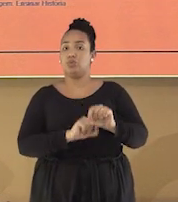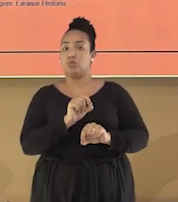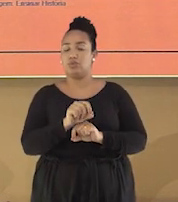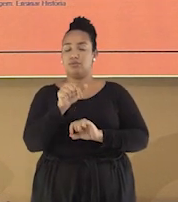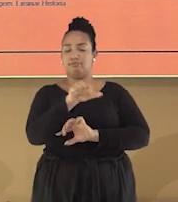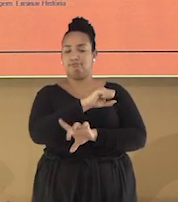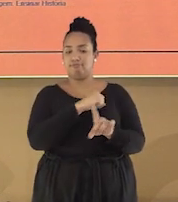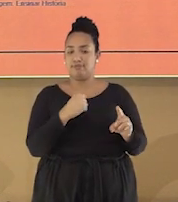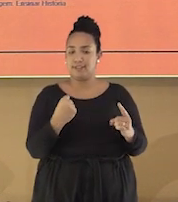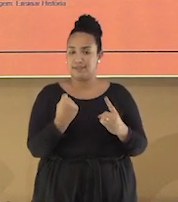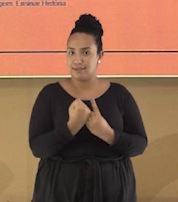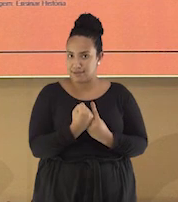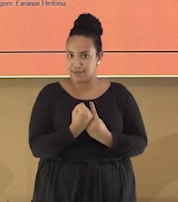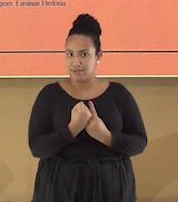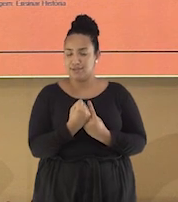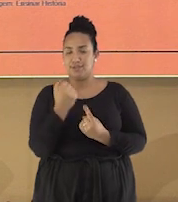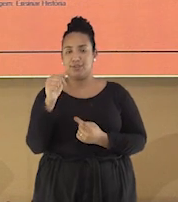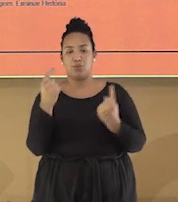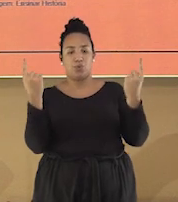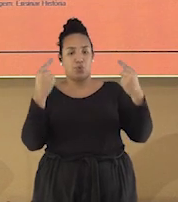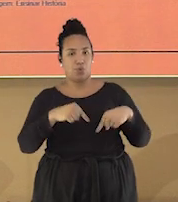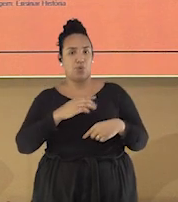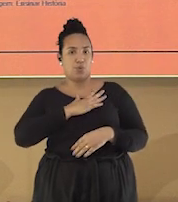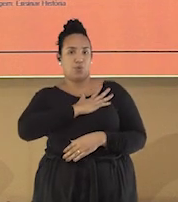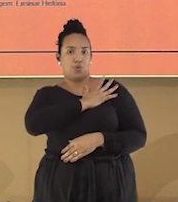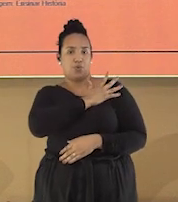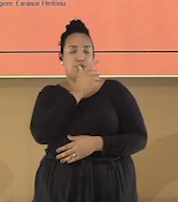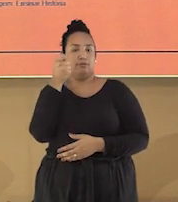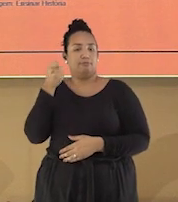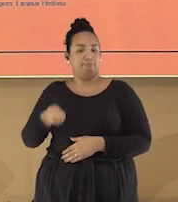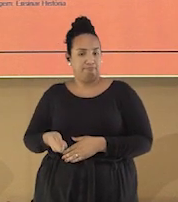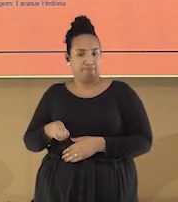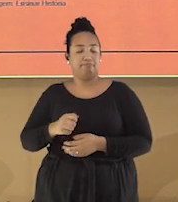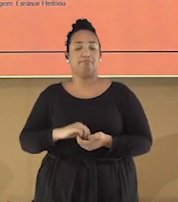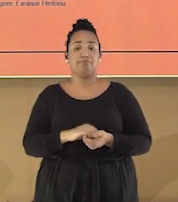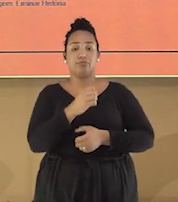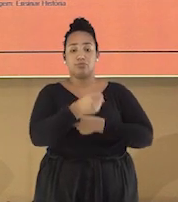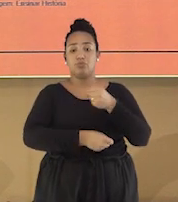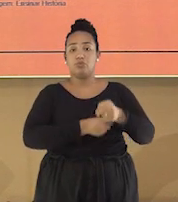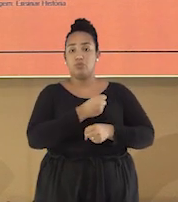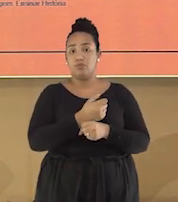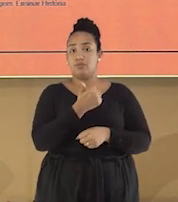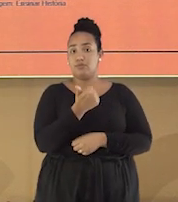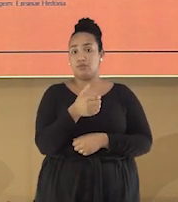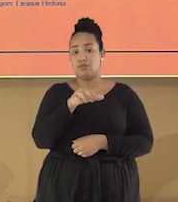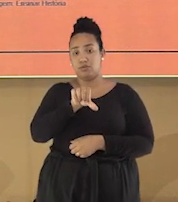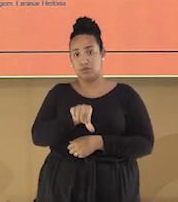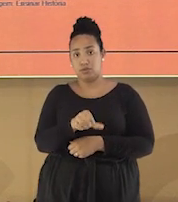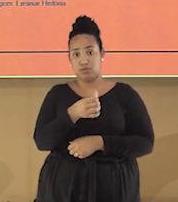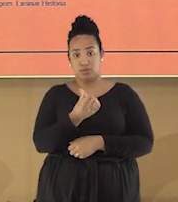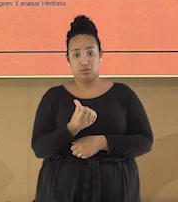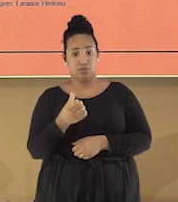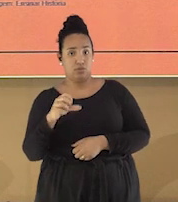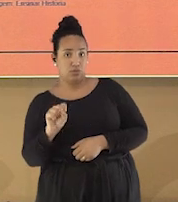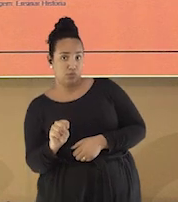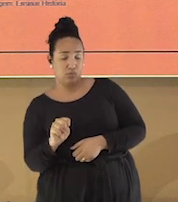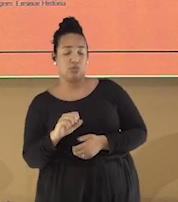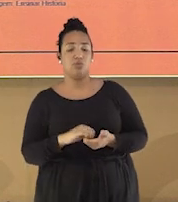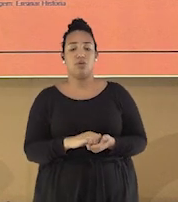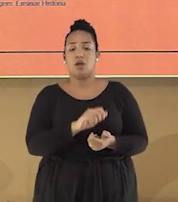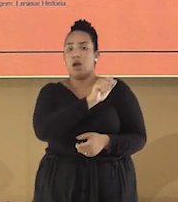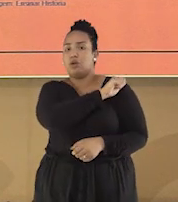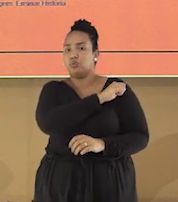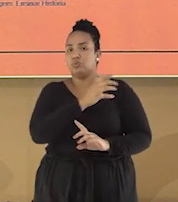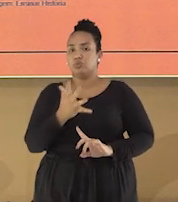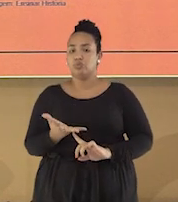oposição ao regime autoritário militar. Em 1968, estudantes e artistas ajudaram a